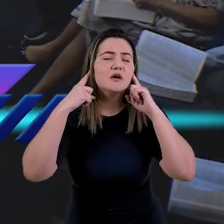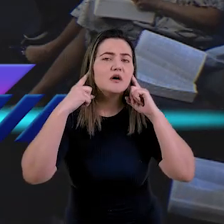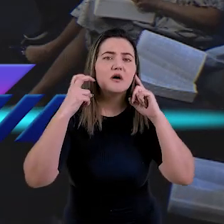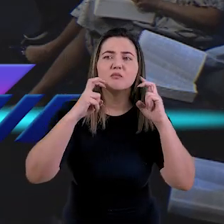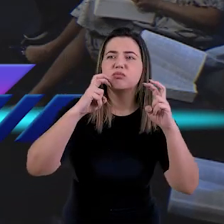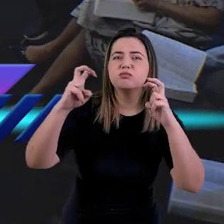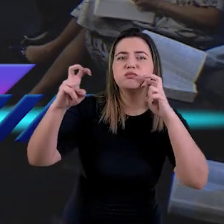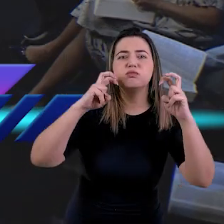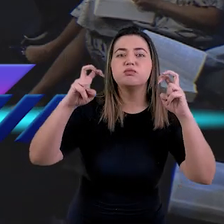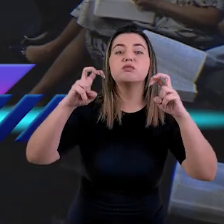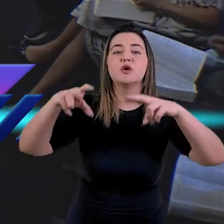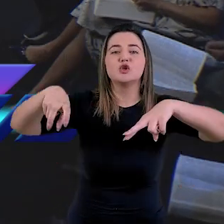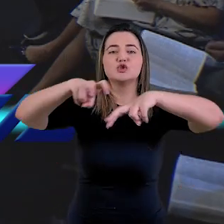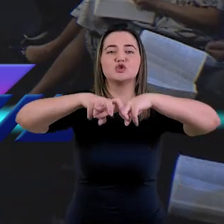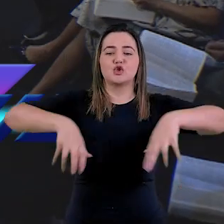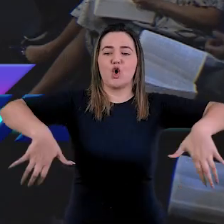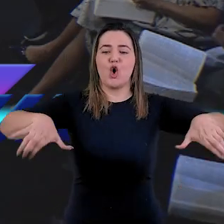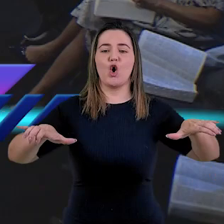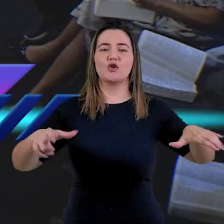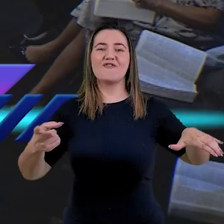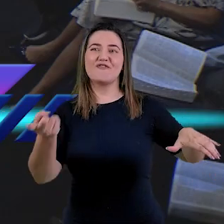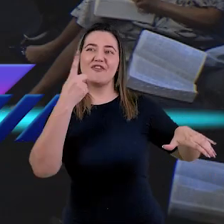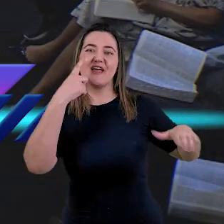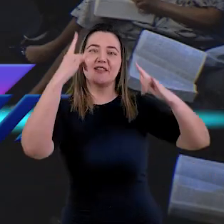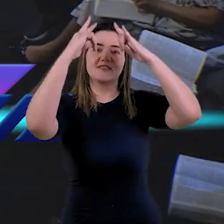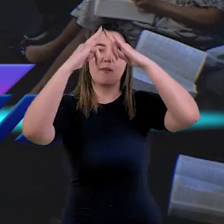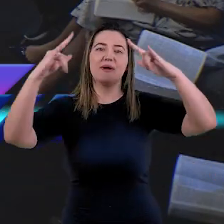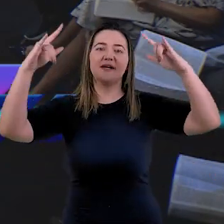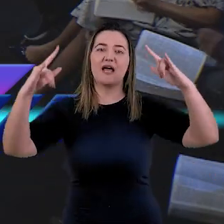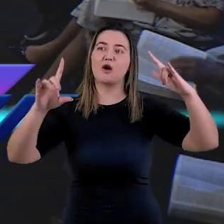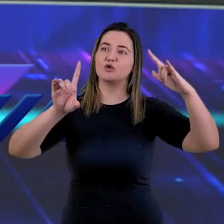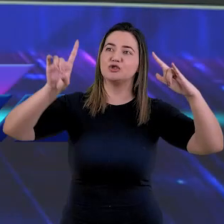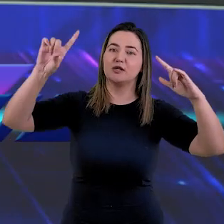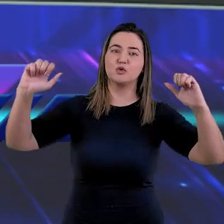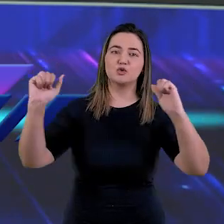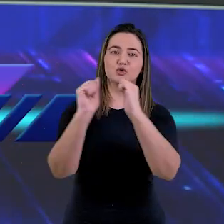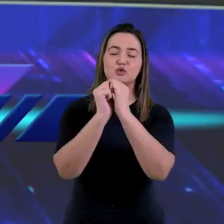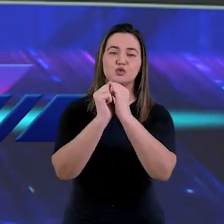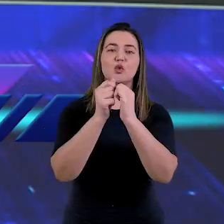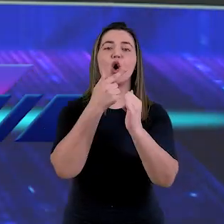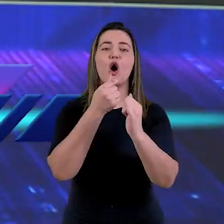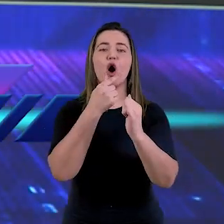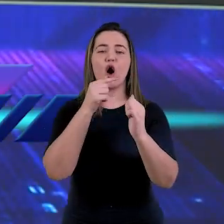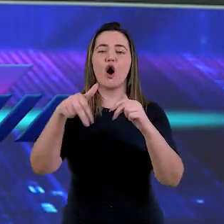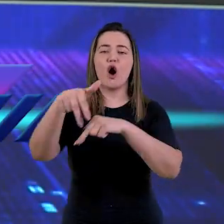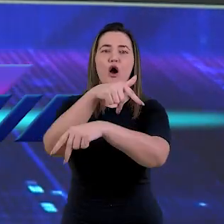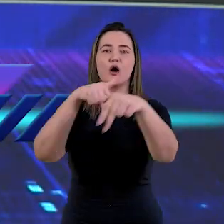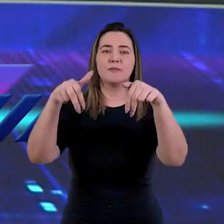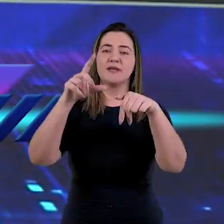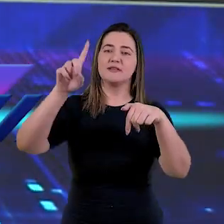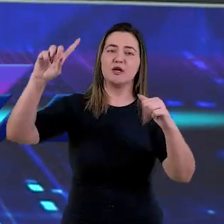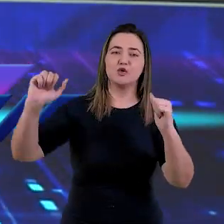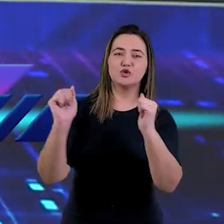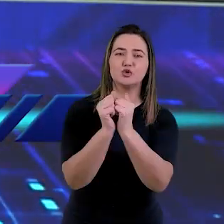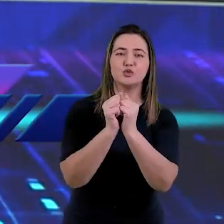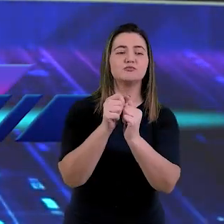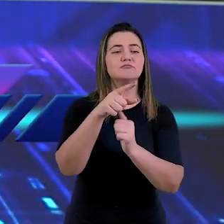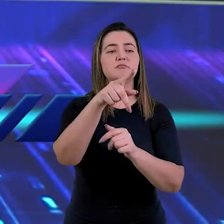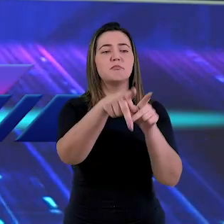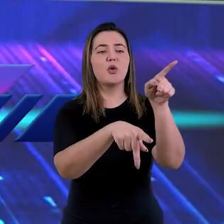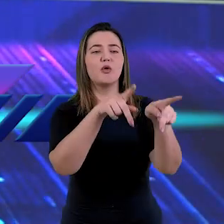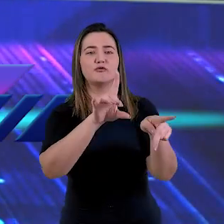voz vinda do trono, dizendo, eis o tabernáculo de Deus com os homens. Deus habitará com eles, eles serão